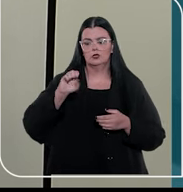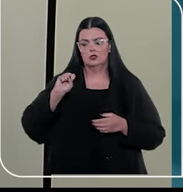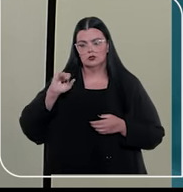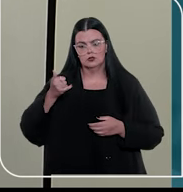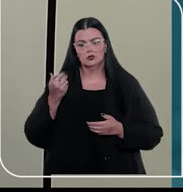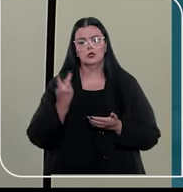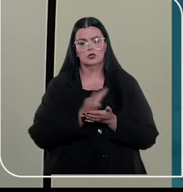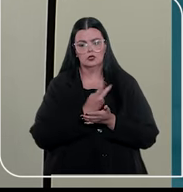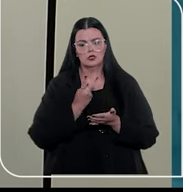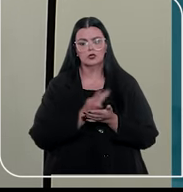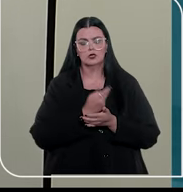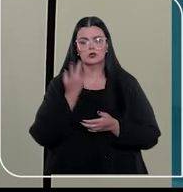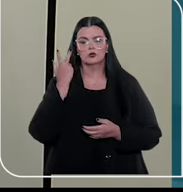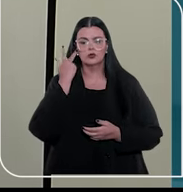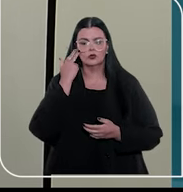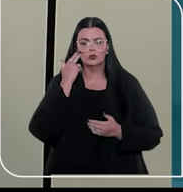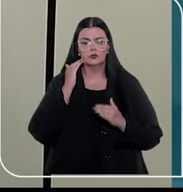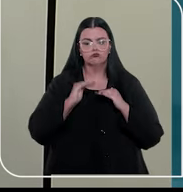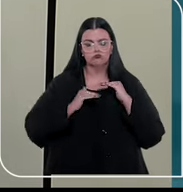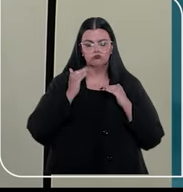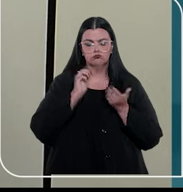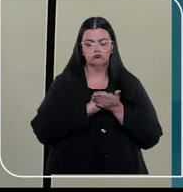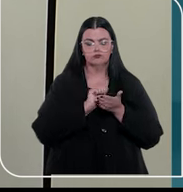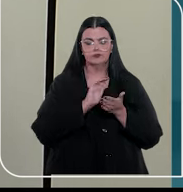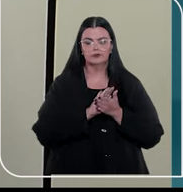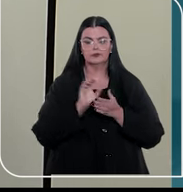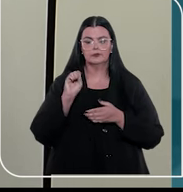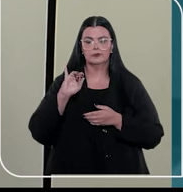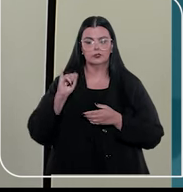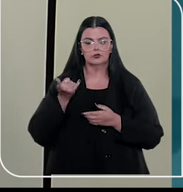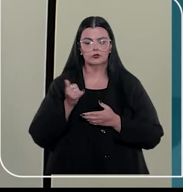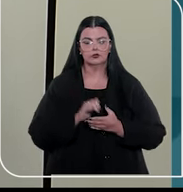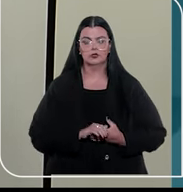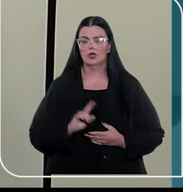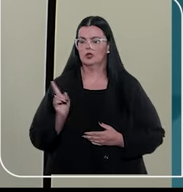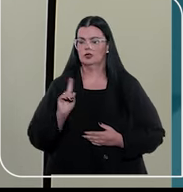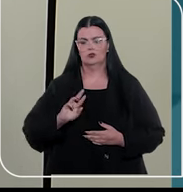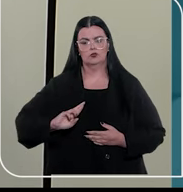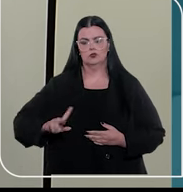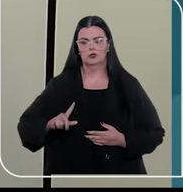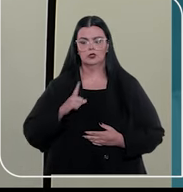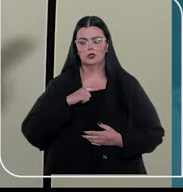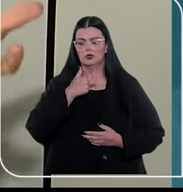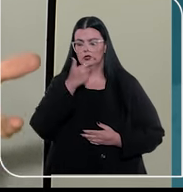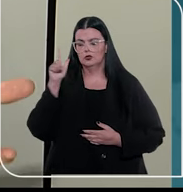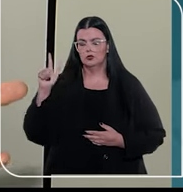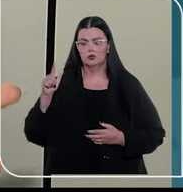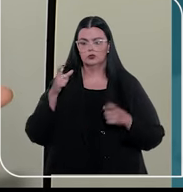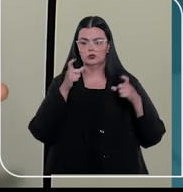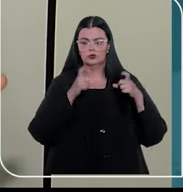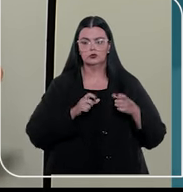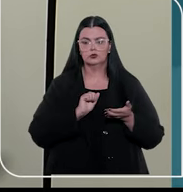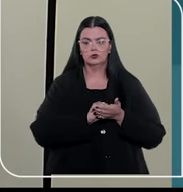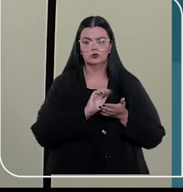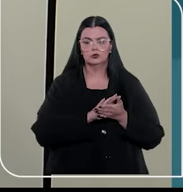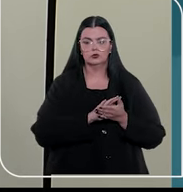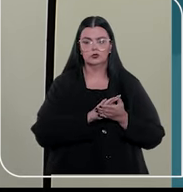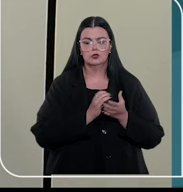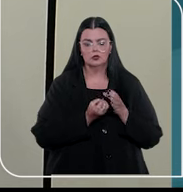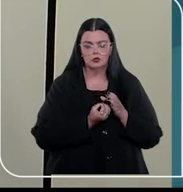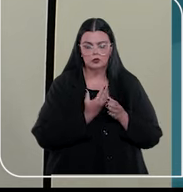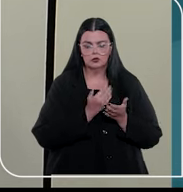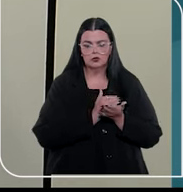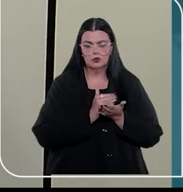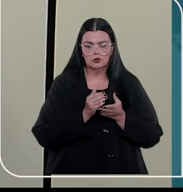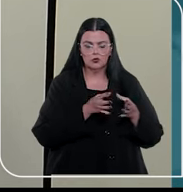um erro muito comum de acontecer, a interposição originária aqui no STJ. Mas não, ele tem que ser interposto no âmbito das instâncias